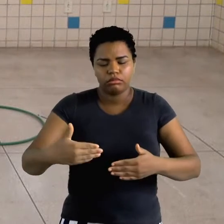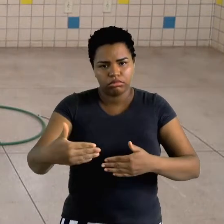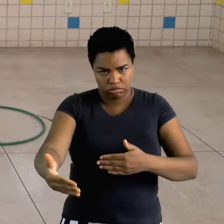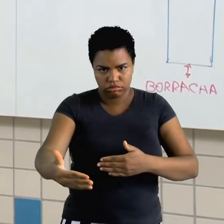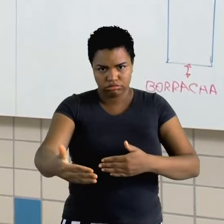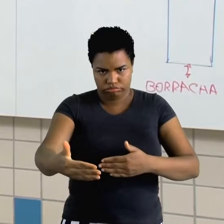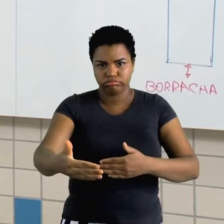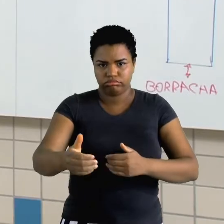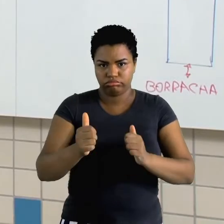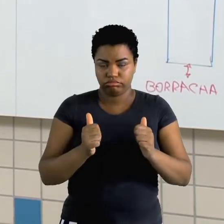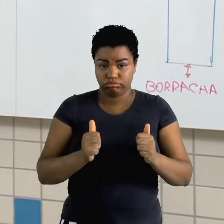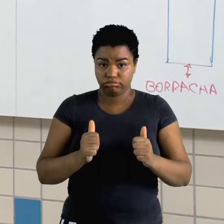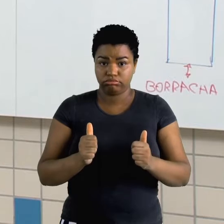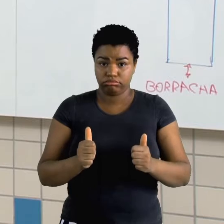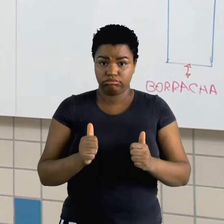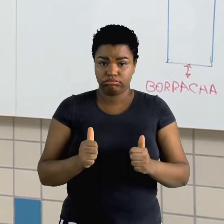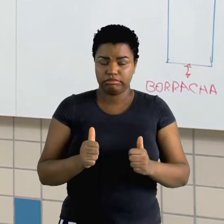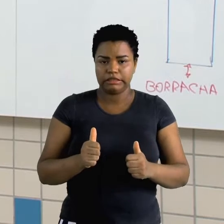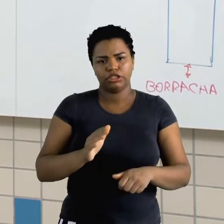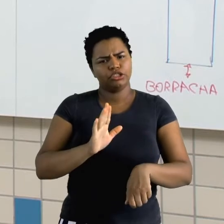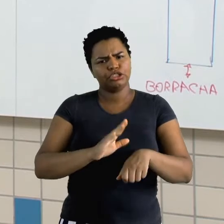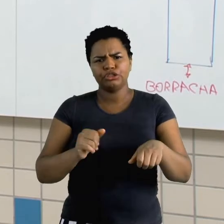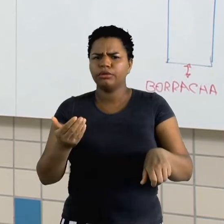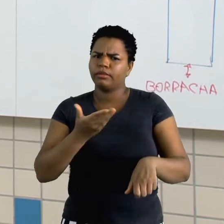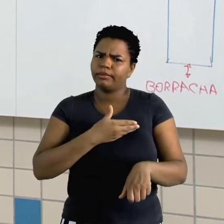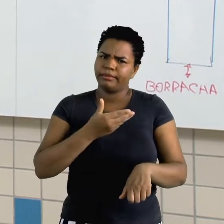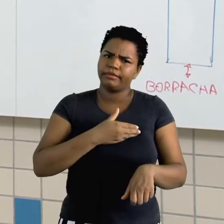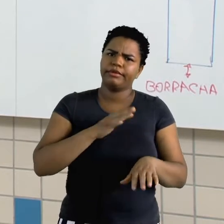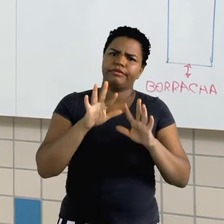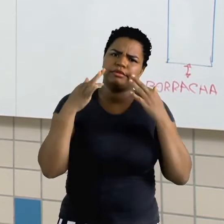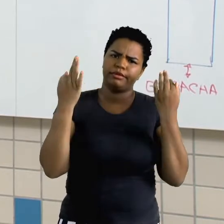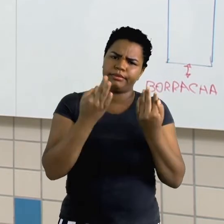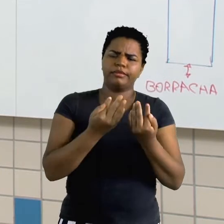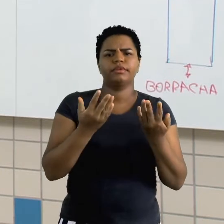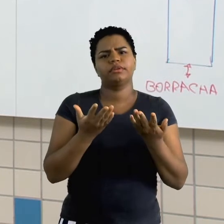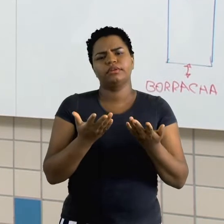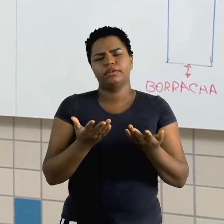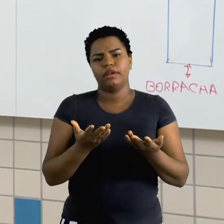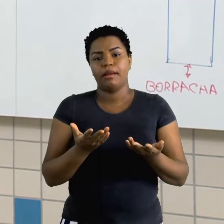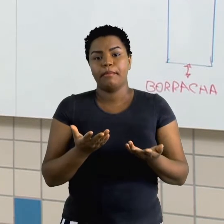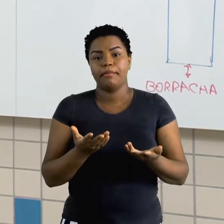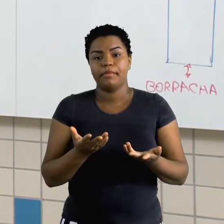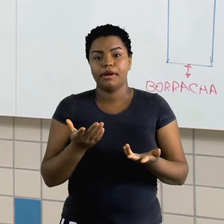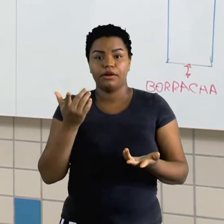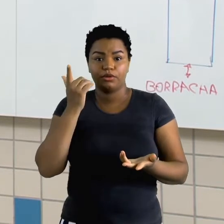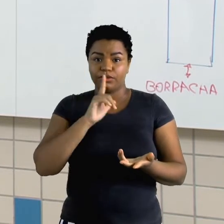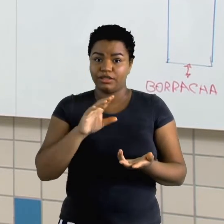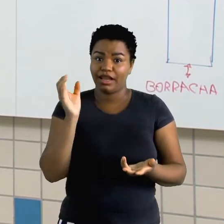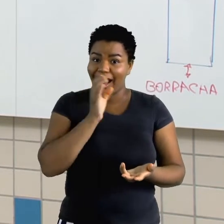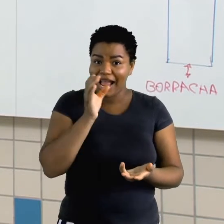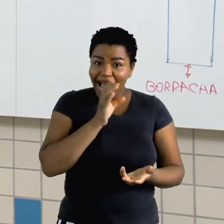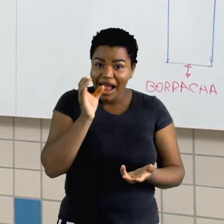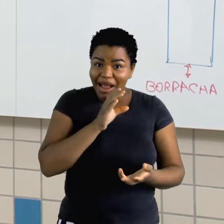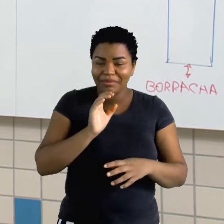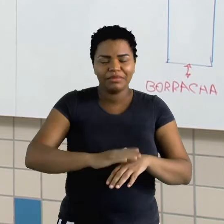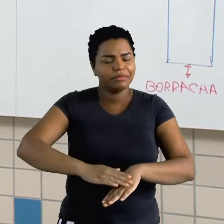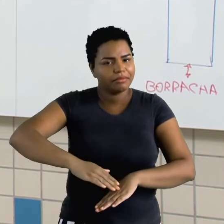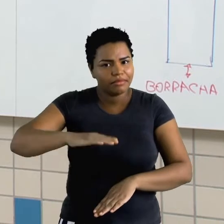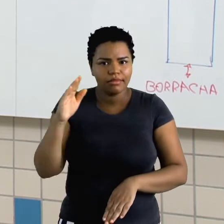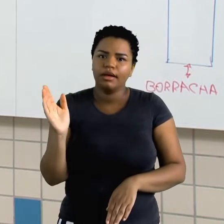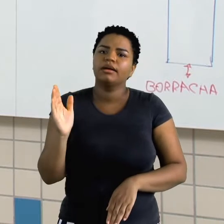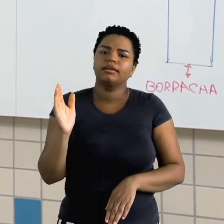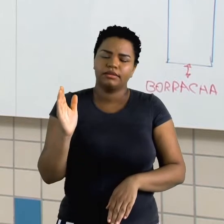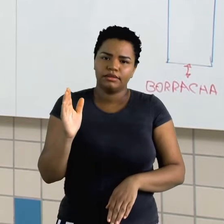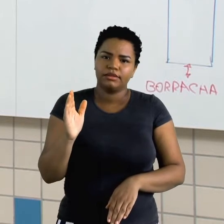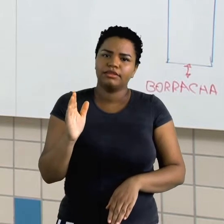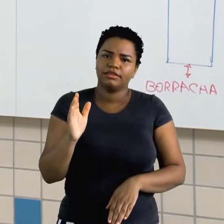Tá bom? Então chame o seu colega, amigo, parente, para que você consiga sempre aumentar a velocidade da atividade e